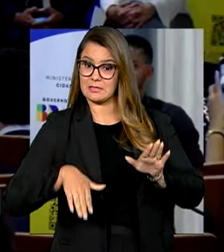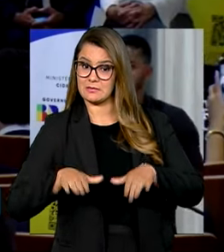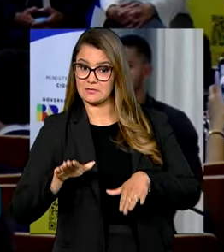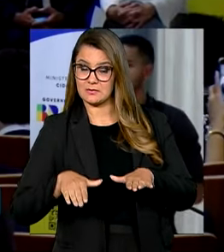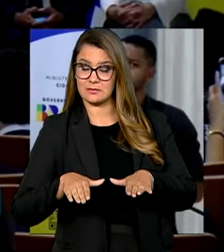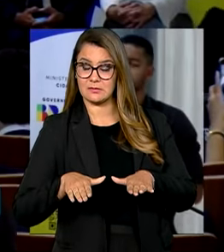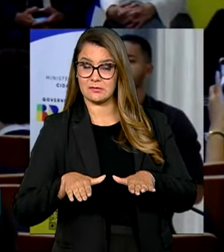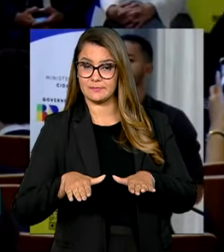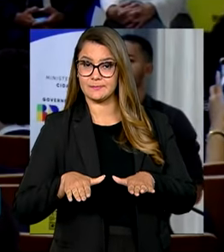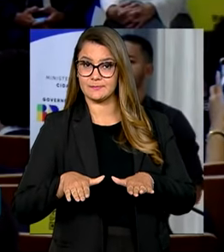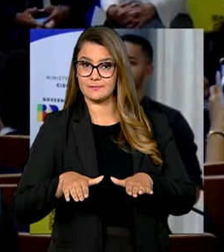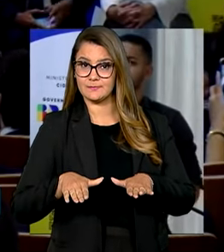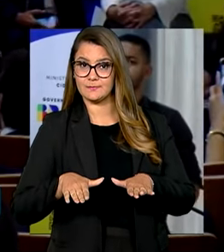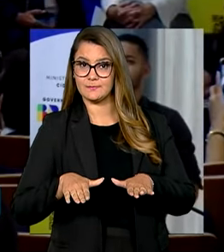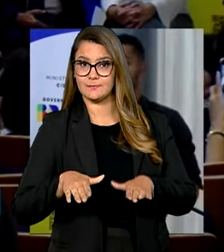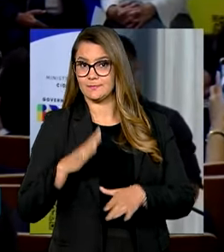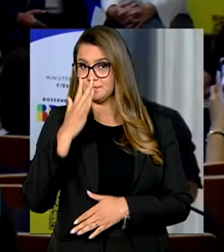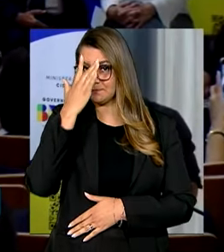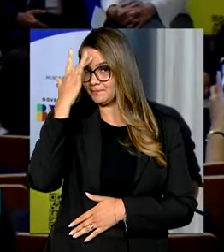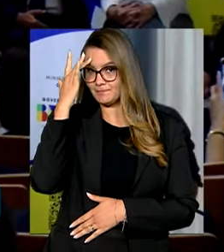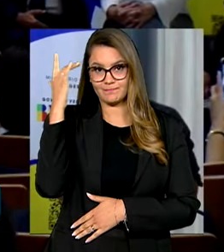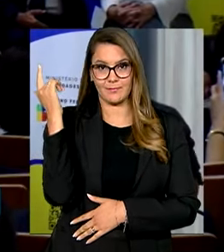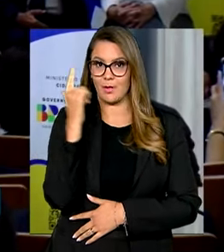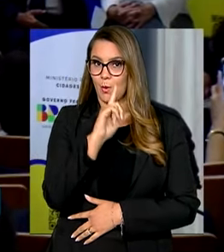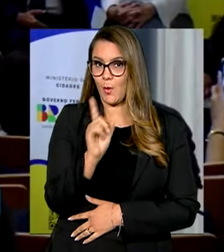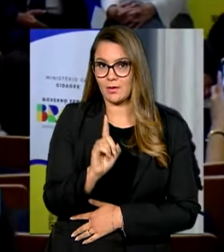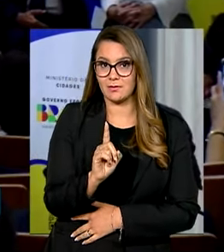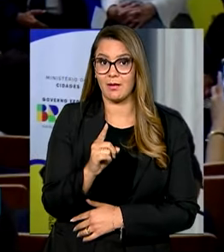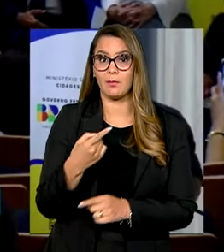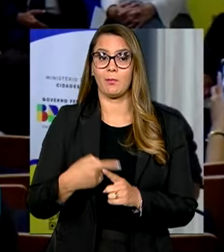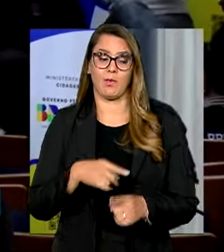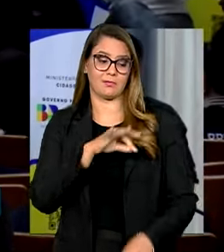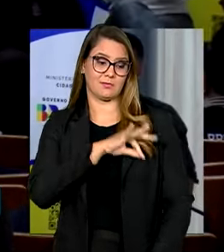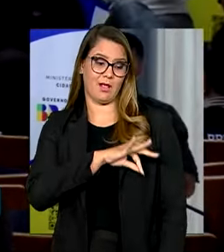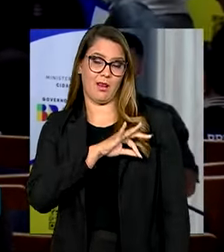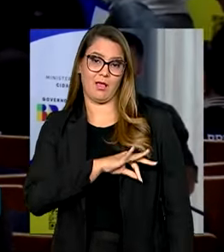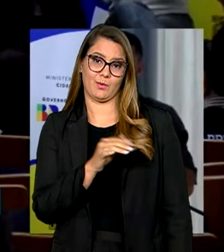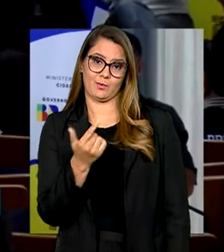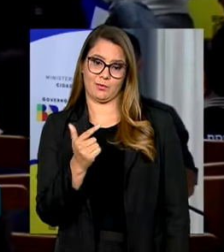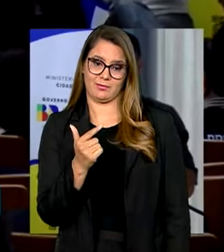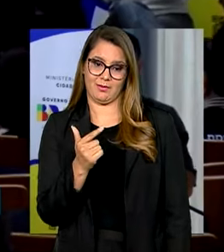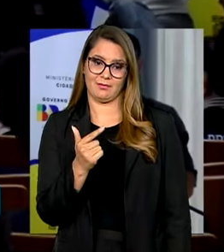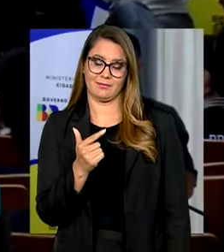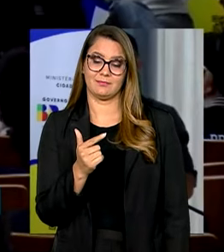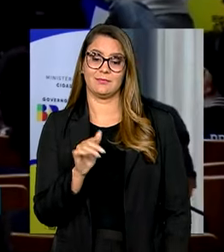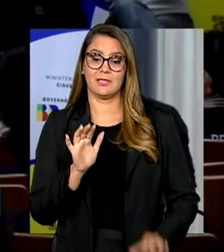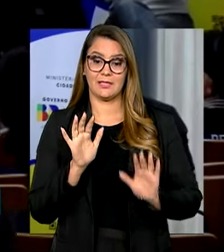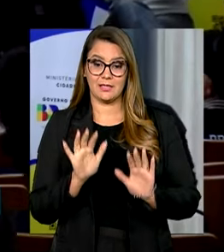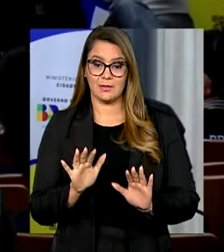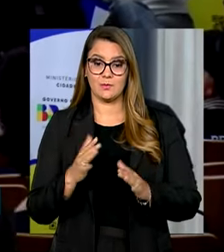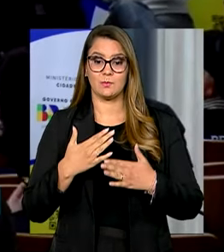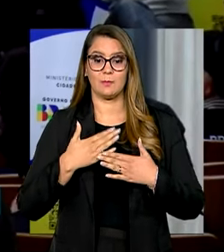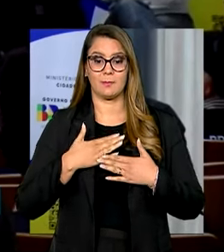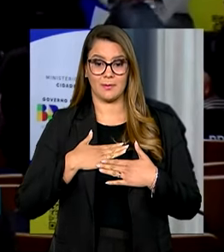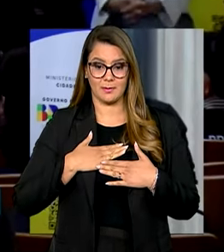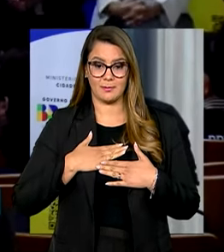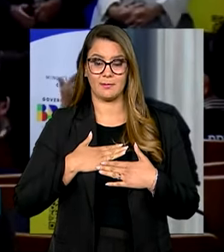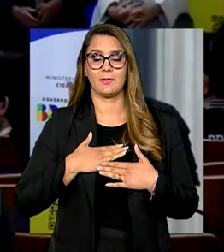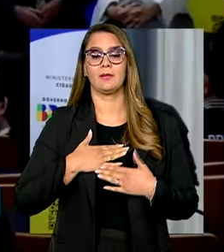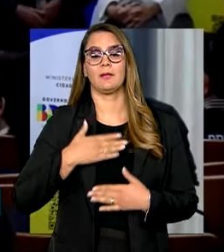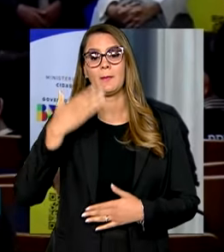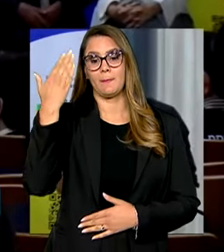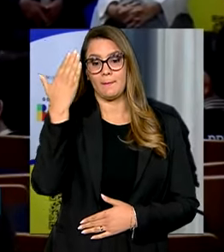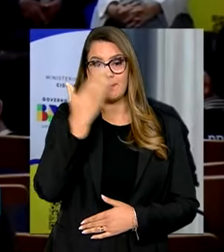as pessoas não conseguem ter porque não têm renda. E isso, para mim, é a prova